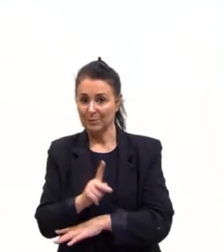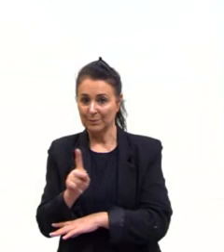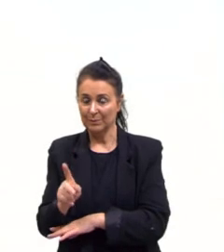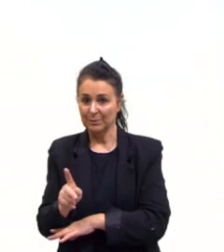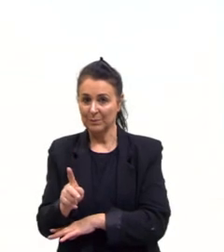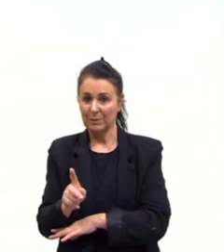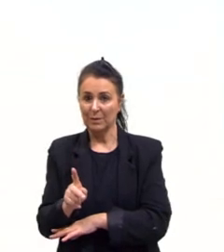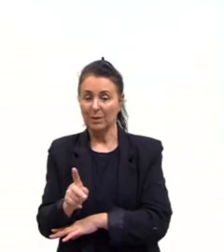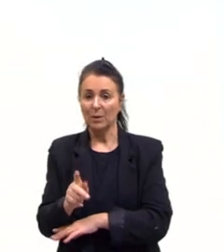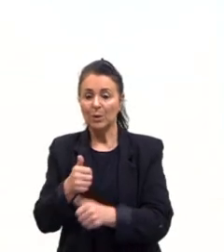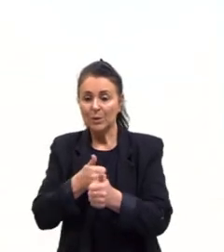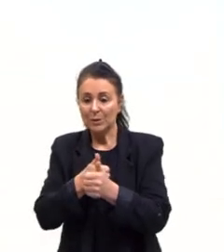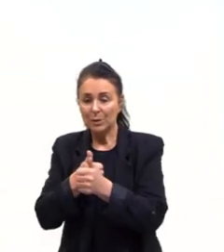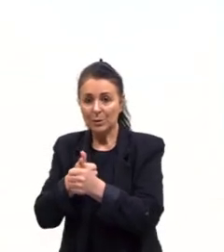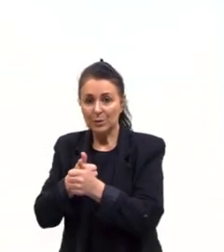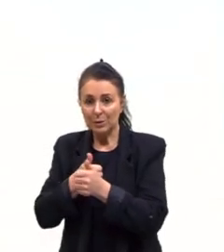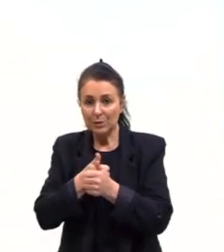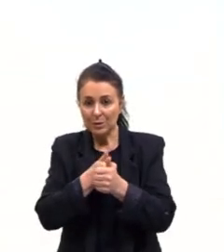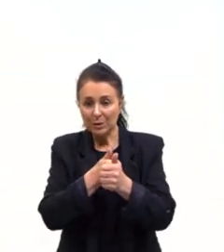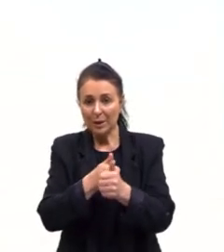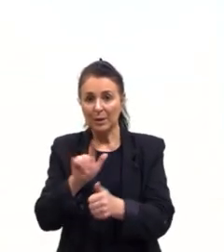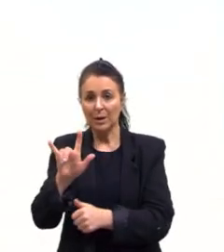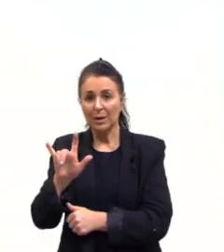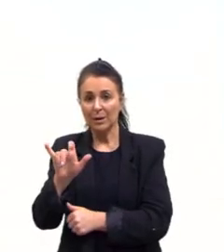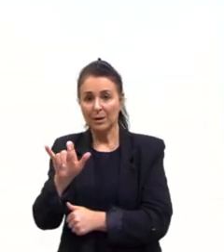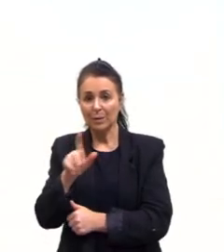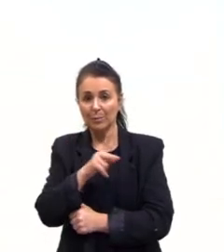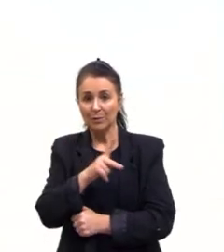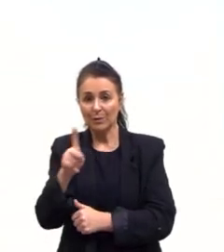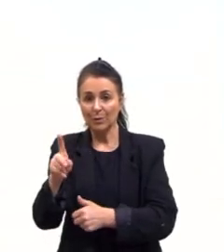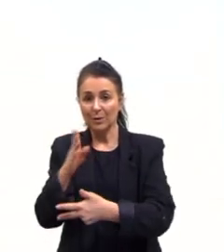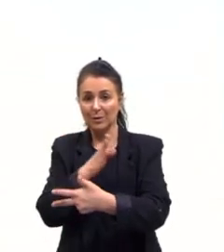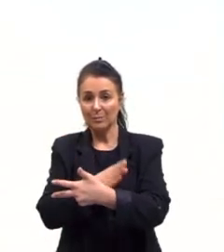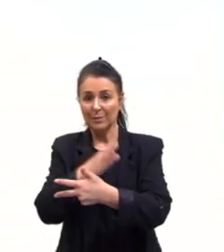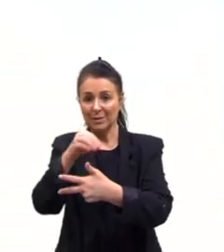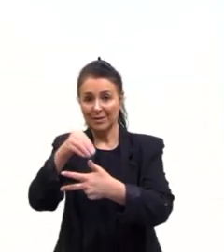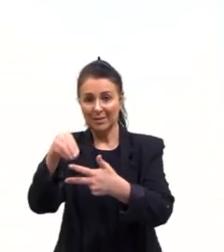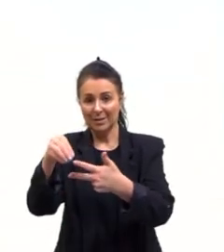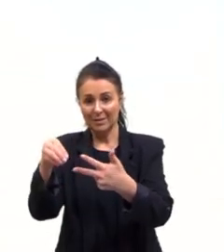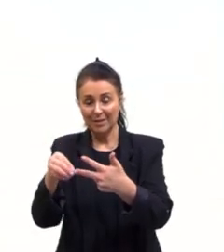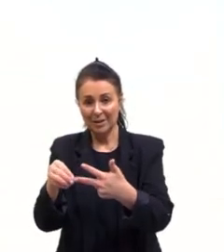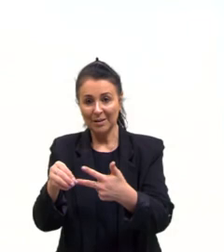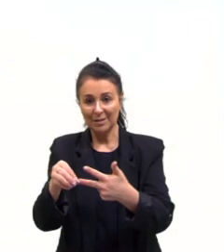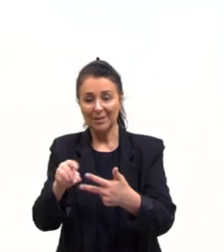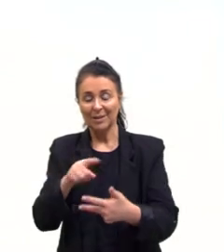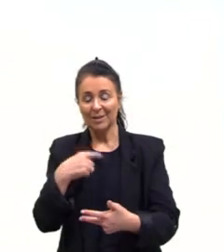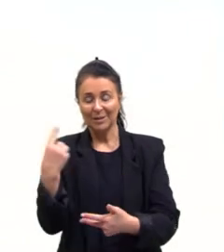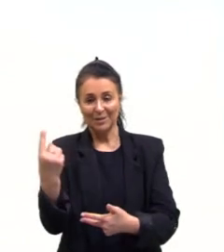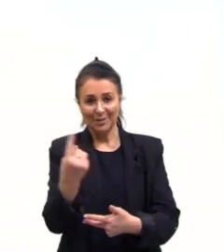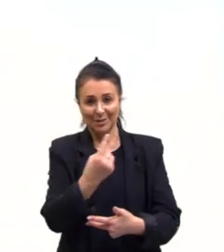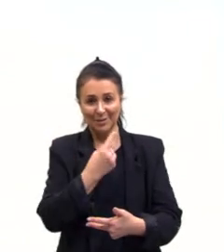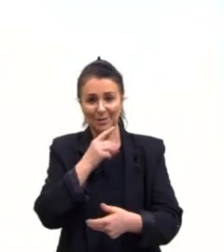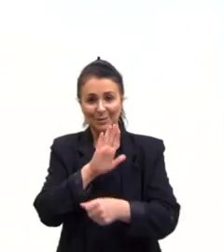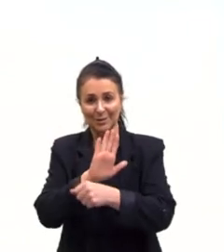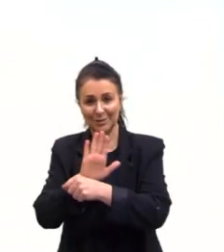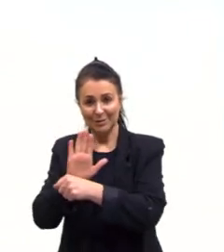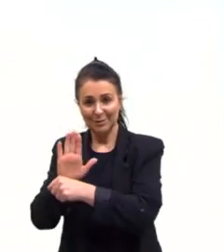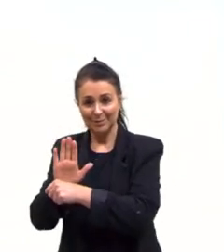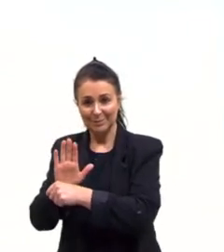Siga aí o Instagram, professores, pré-enem, que nós estamos prontos para ajudá-los. Certo?